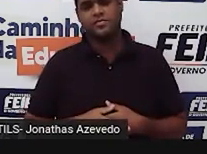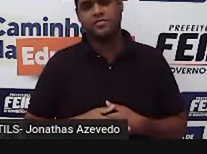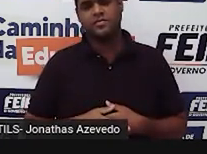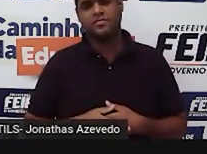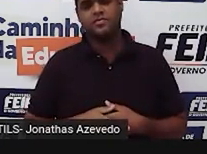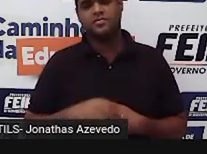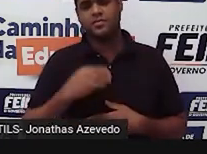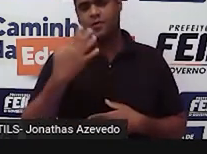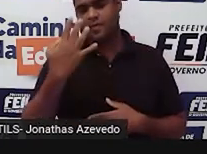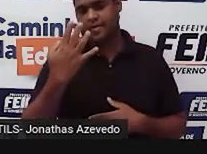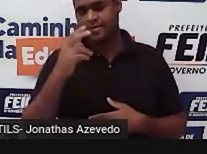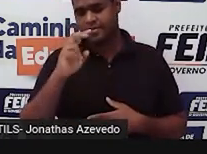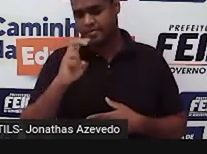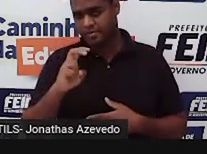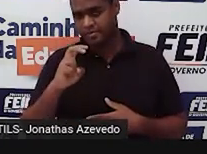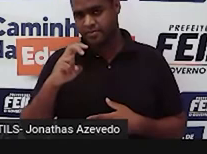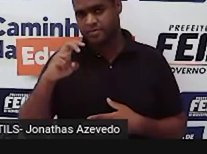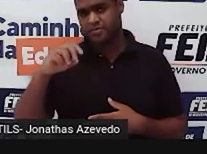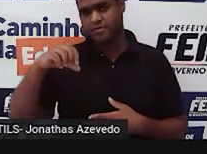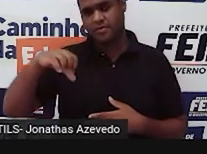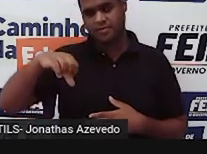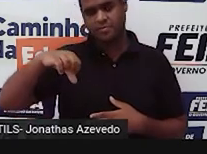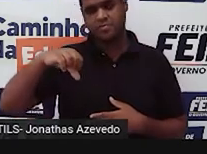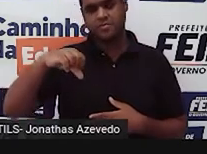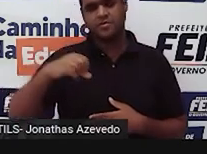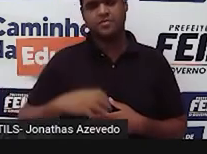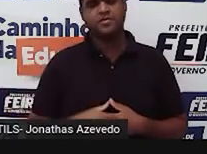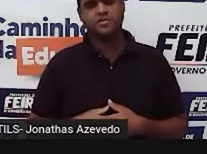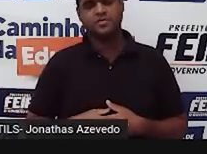são 4, 5 e 9, certo?